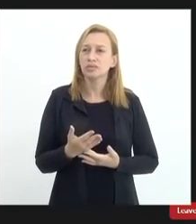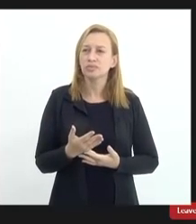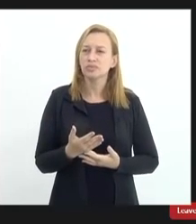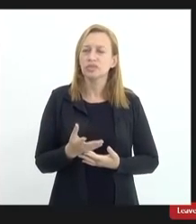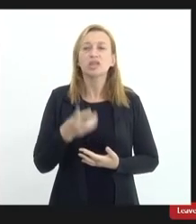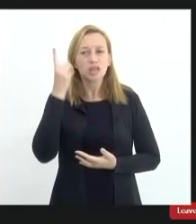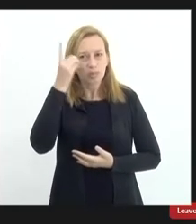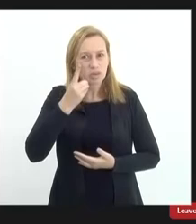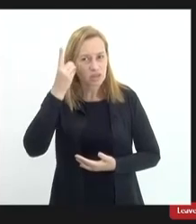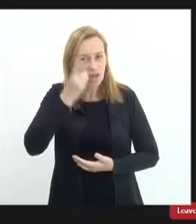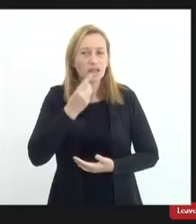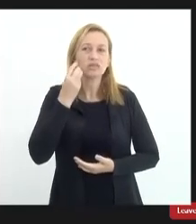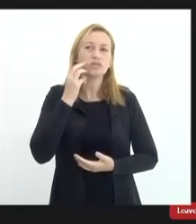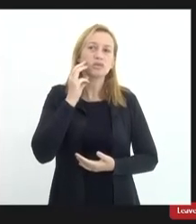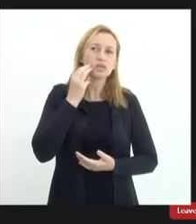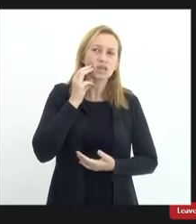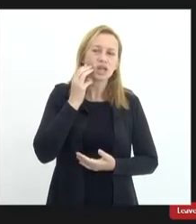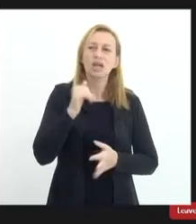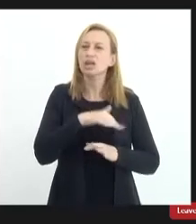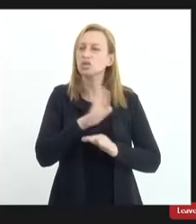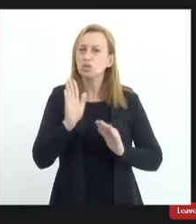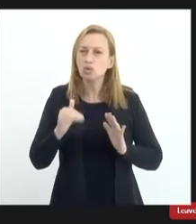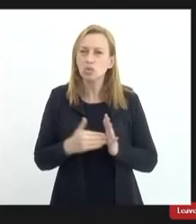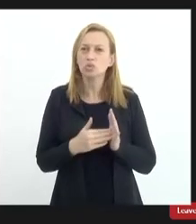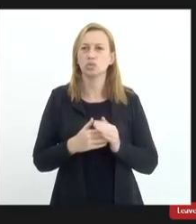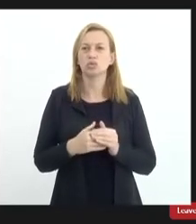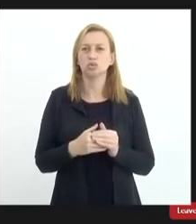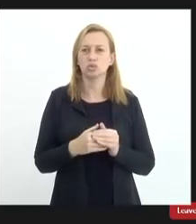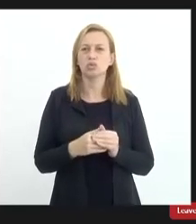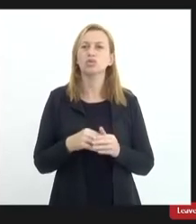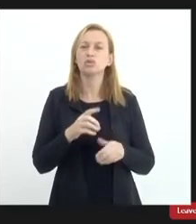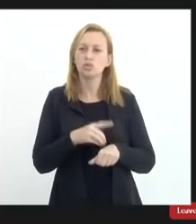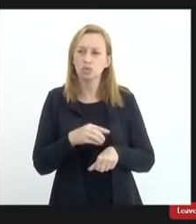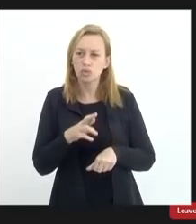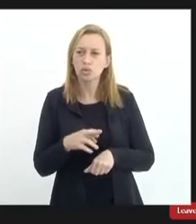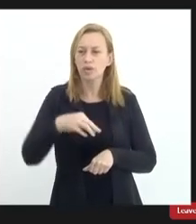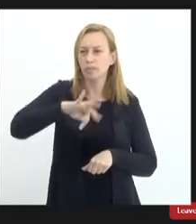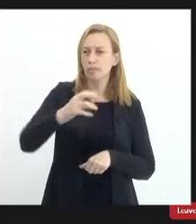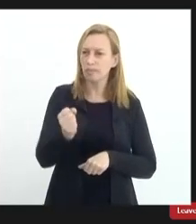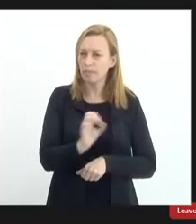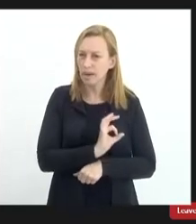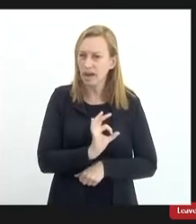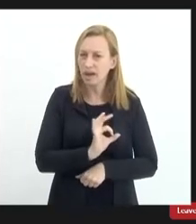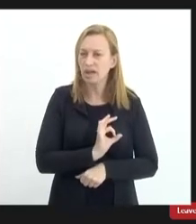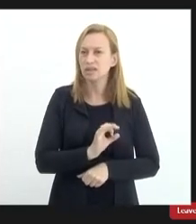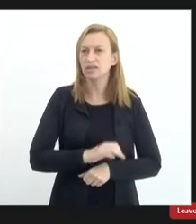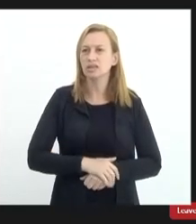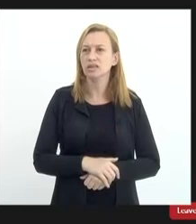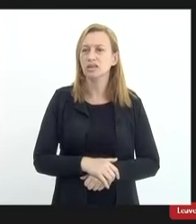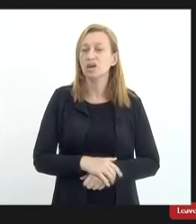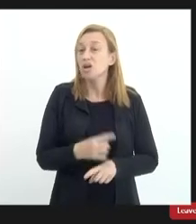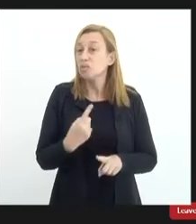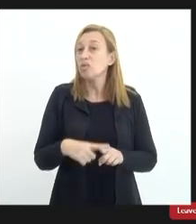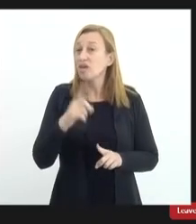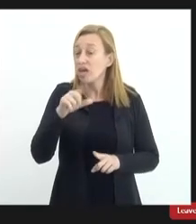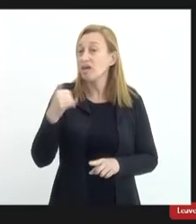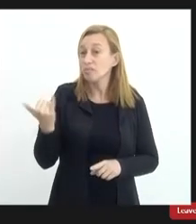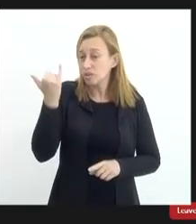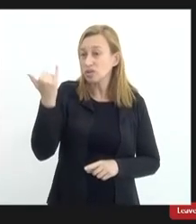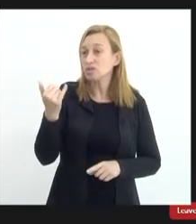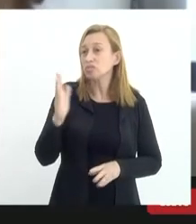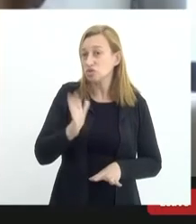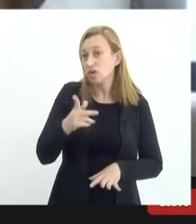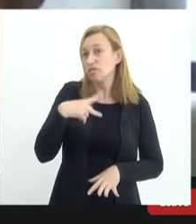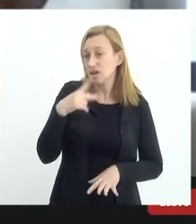deputados Valdeck todos todos toda a doutora Marta toda a real Jane é porque é importante como eu